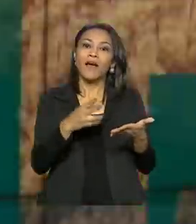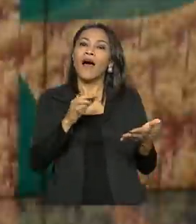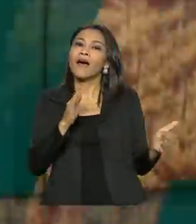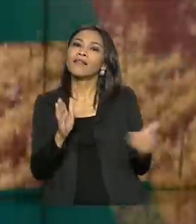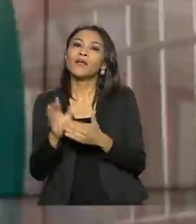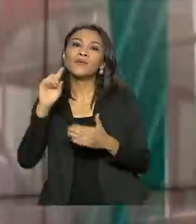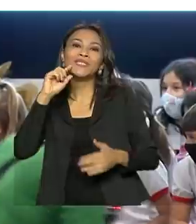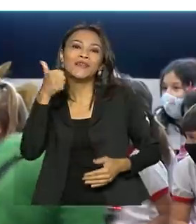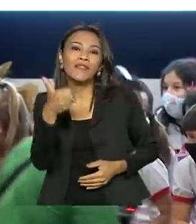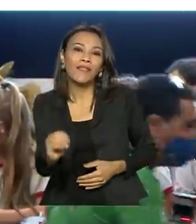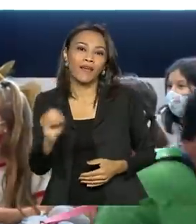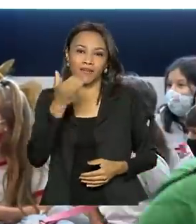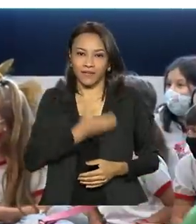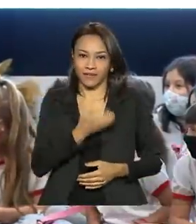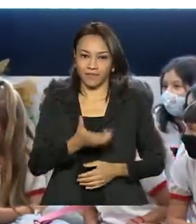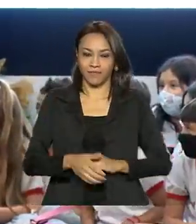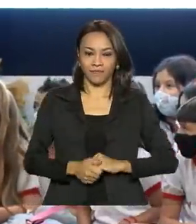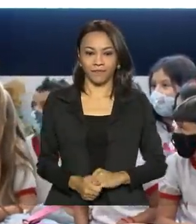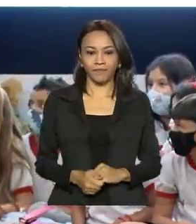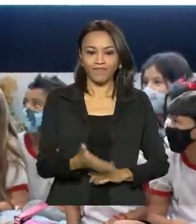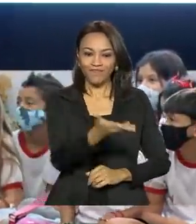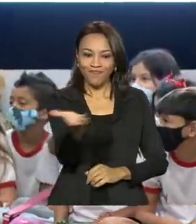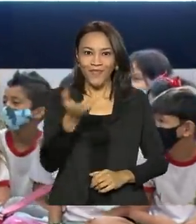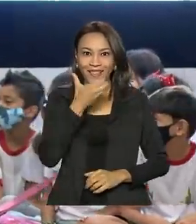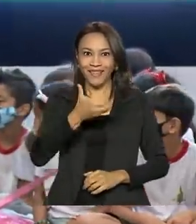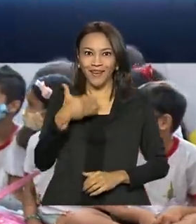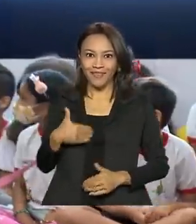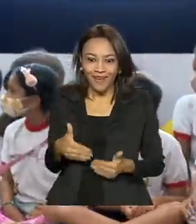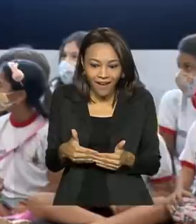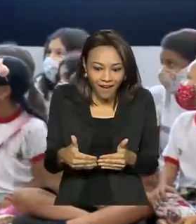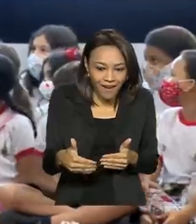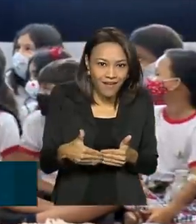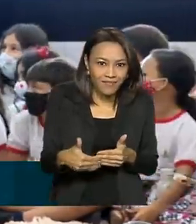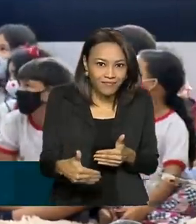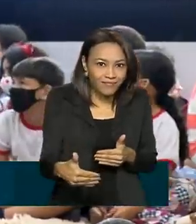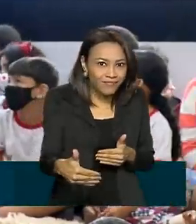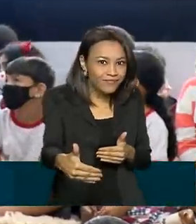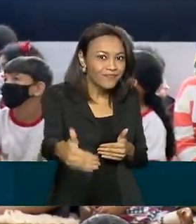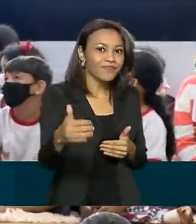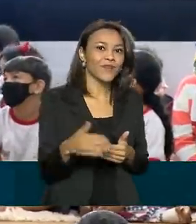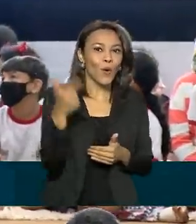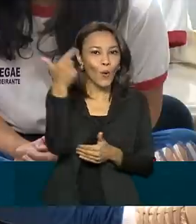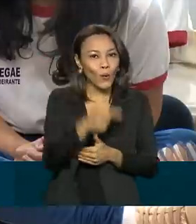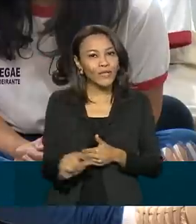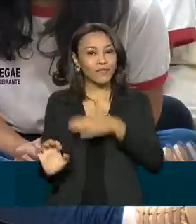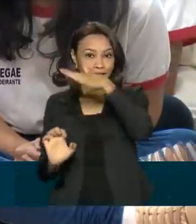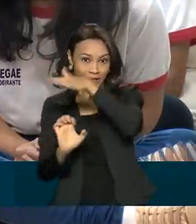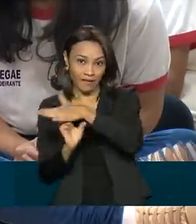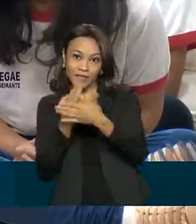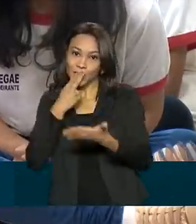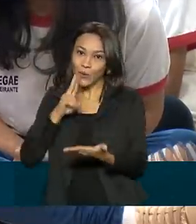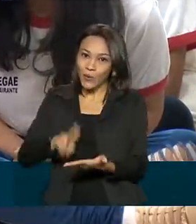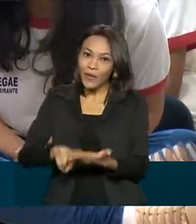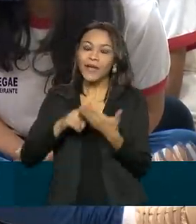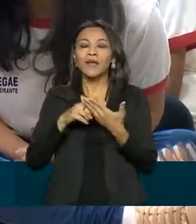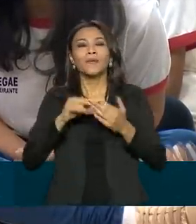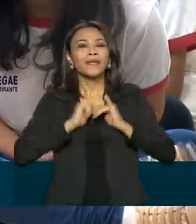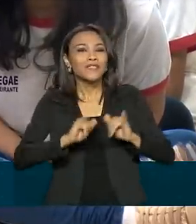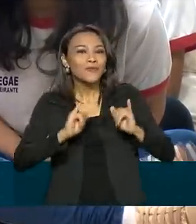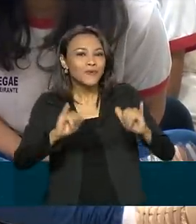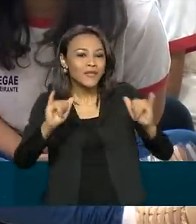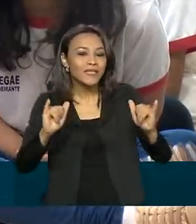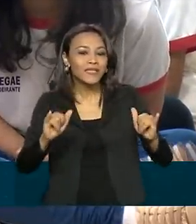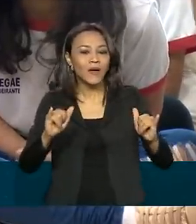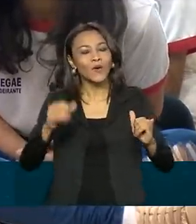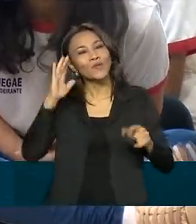10 de dezembro. O Natal está chegando. Mais uma vez, os Correios promovem uma campanha que faz o elo